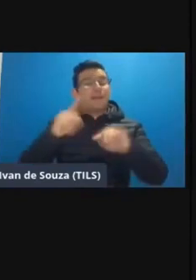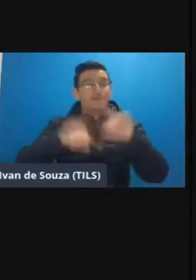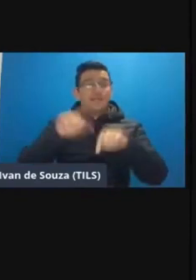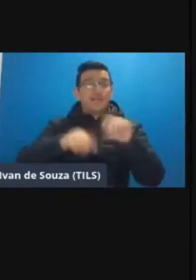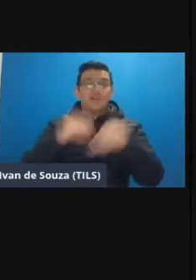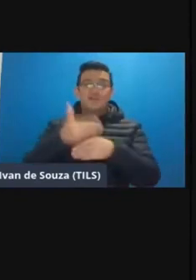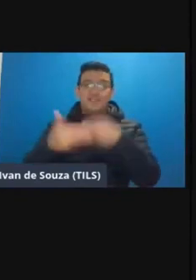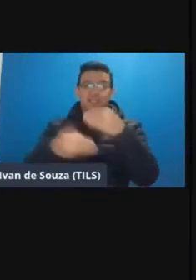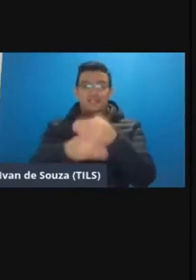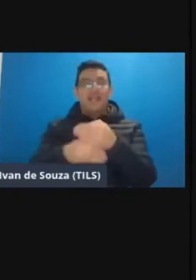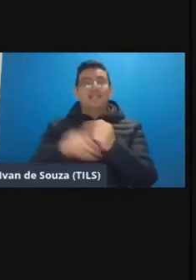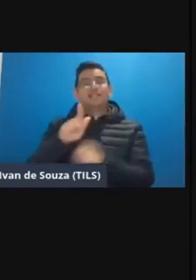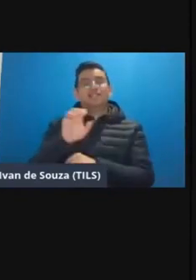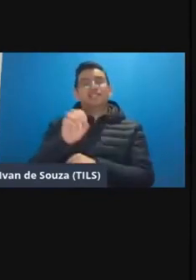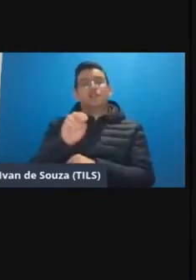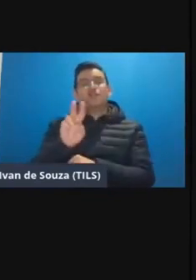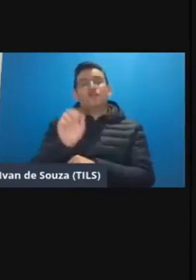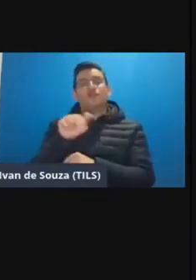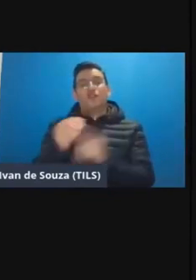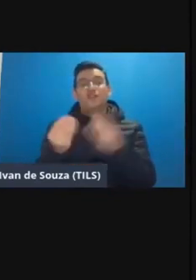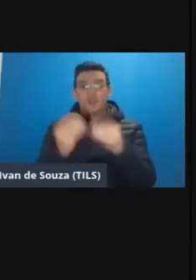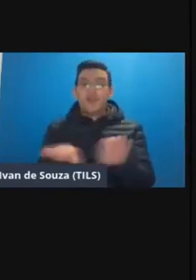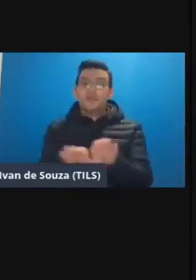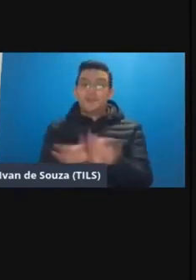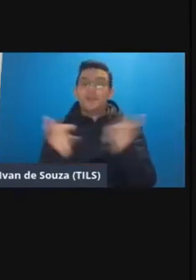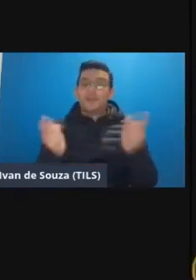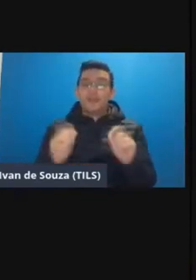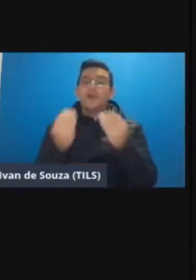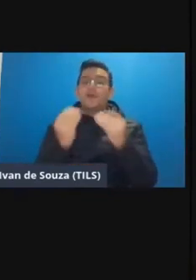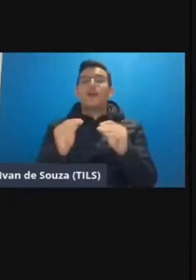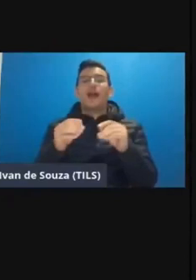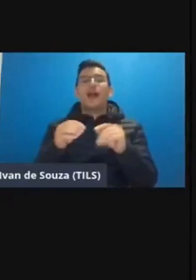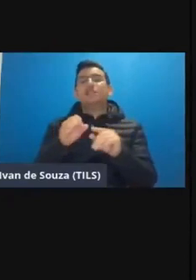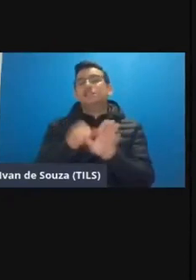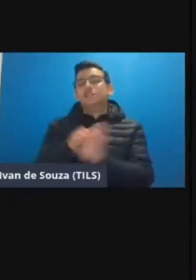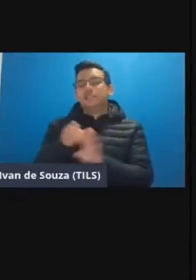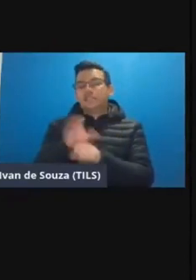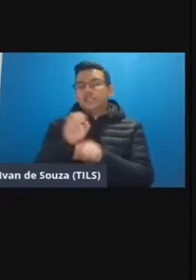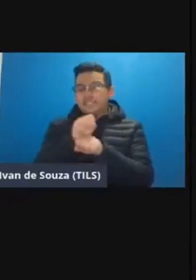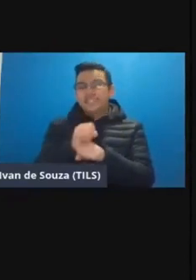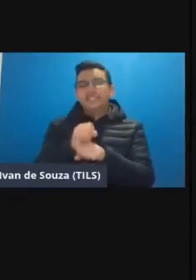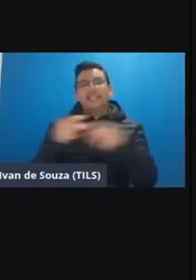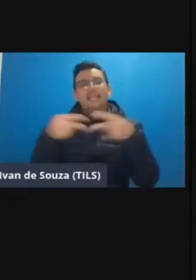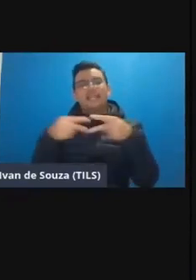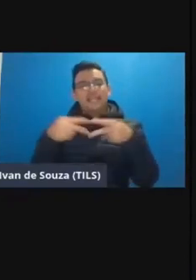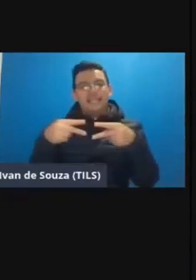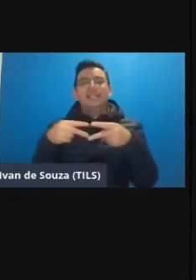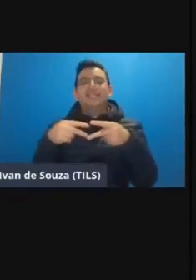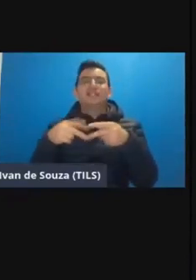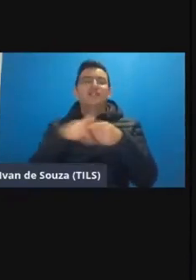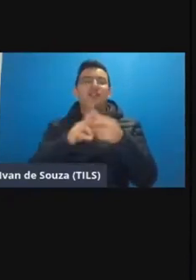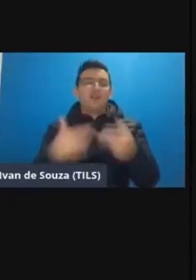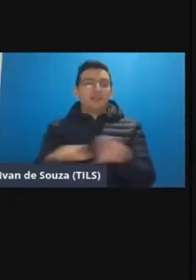provavelmente a Giovanna vai deixar lá e a gente pode deixar essa lista de likes e ferramentas também a